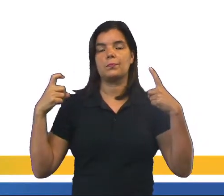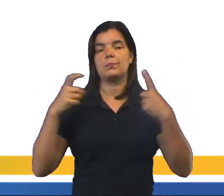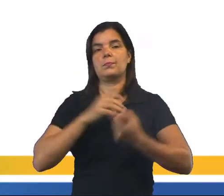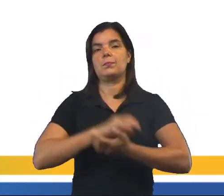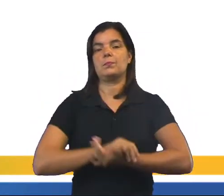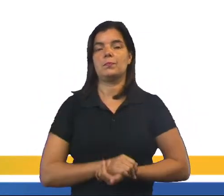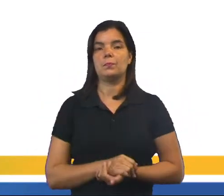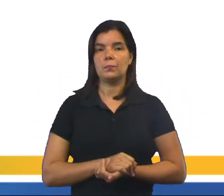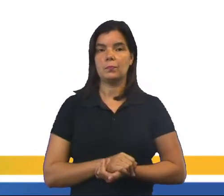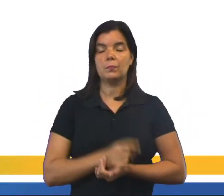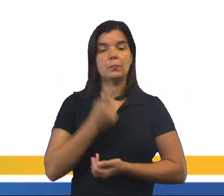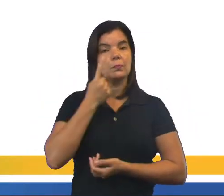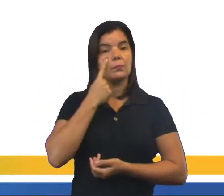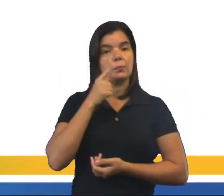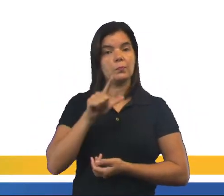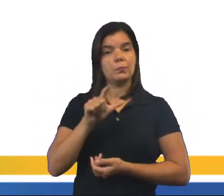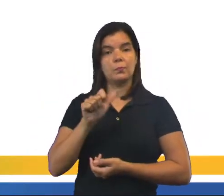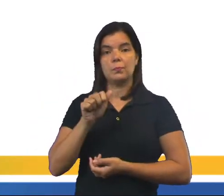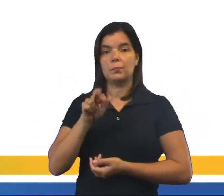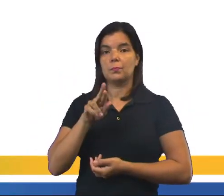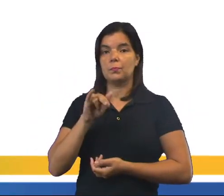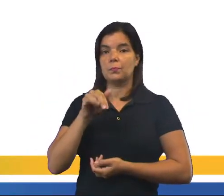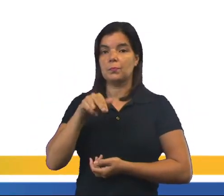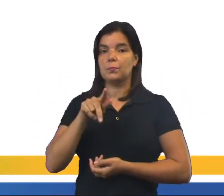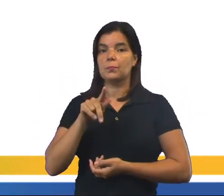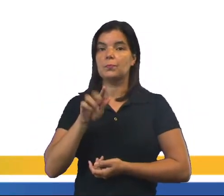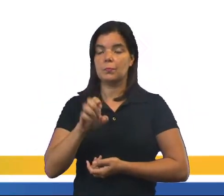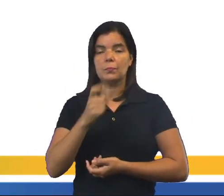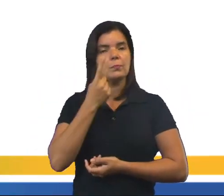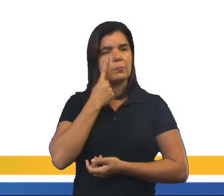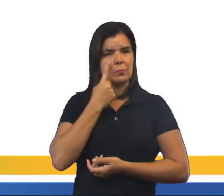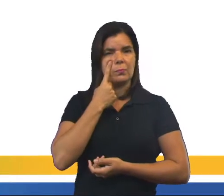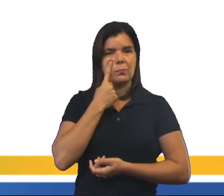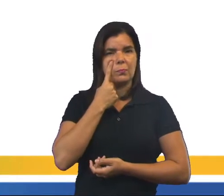Olha só onde está a laringe. Observaram?